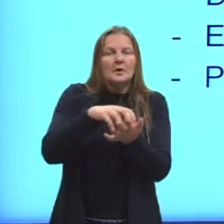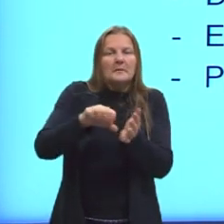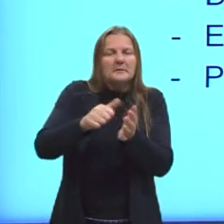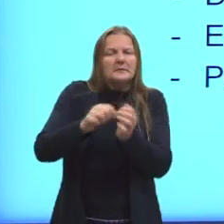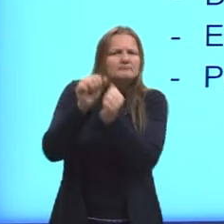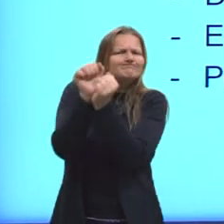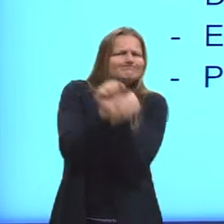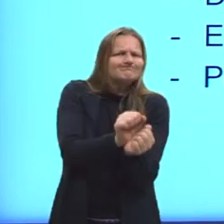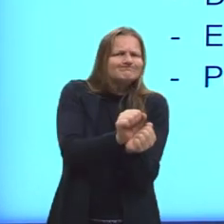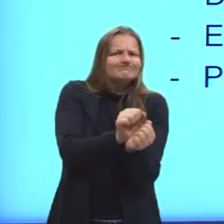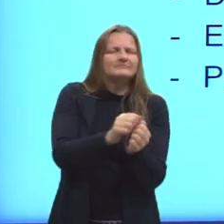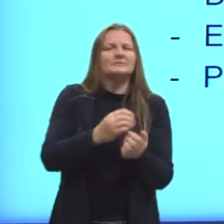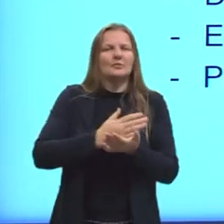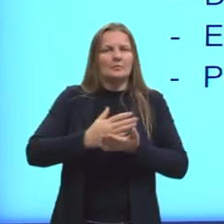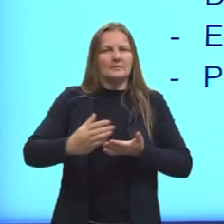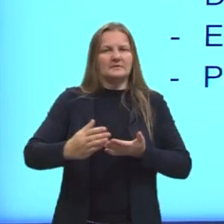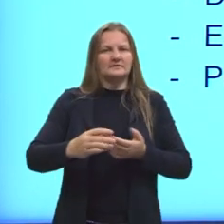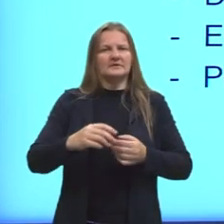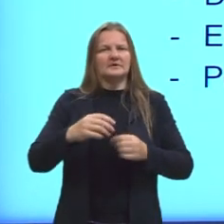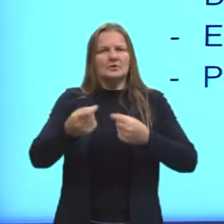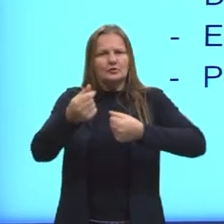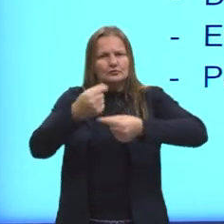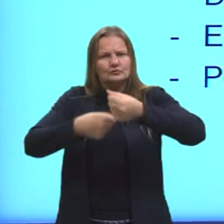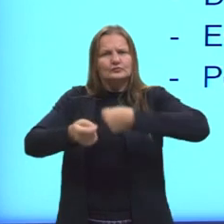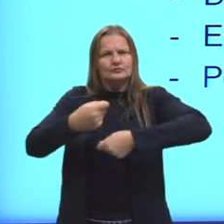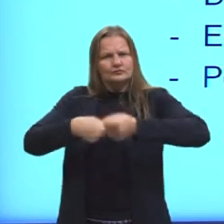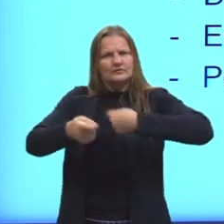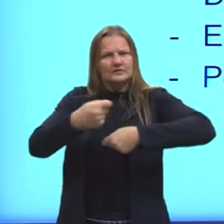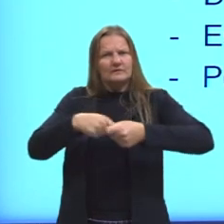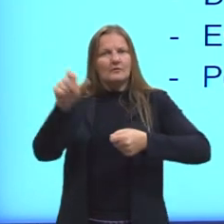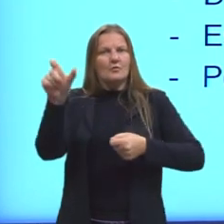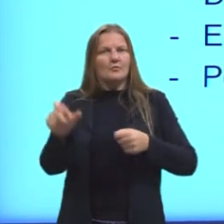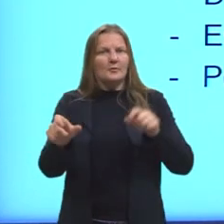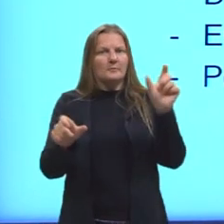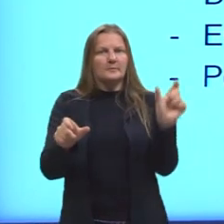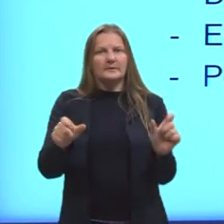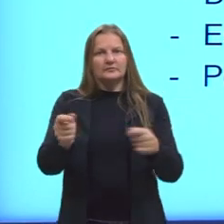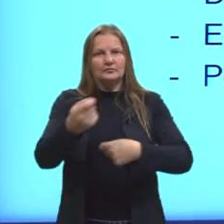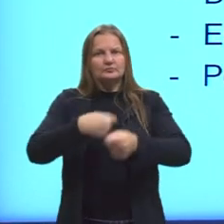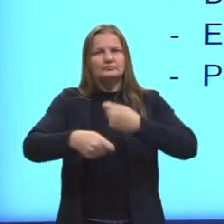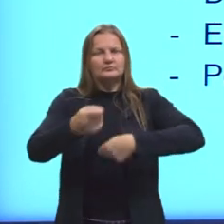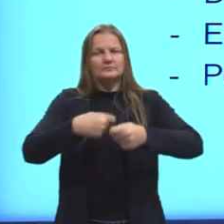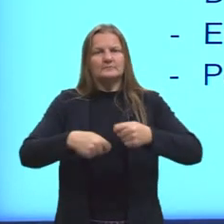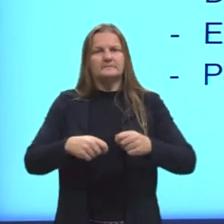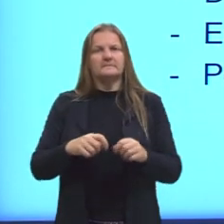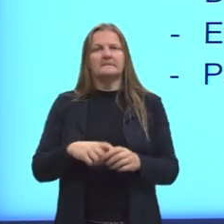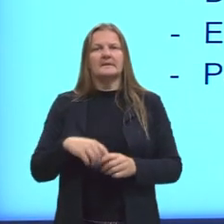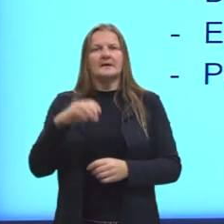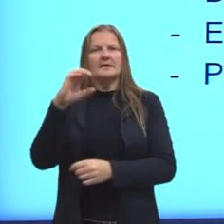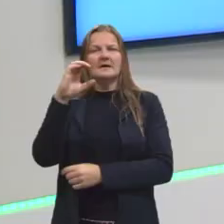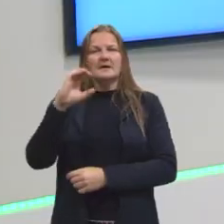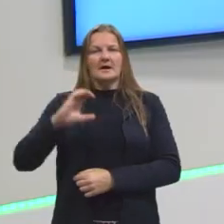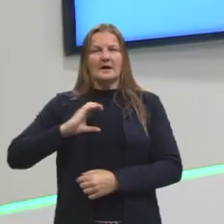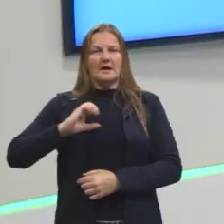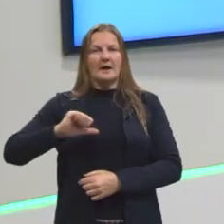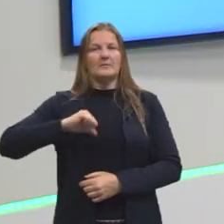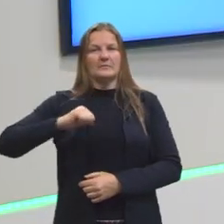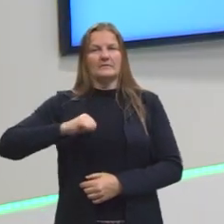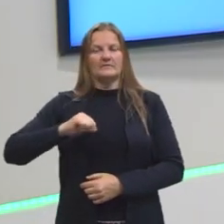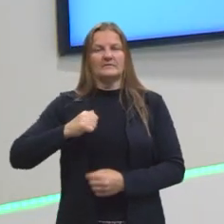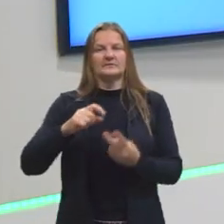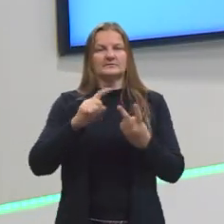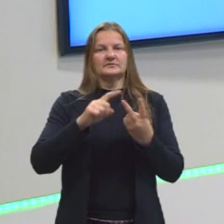escravizados? Surge o tráfico? Onde é que eles começam a lucrar com isso? Em Cabo Verde, São Tomé e